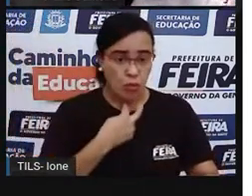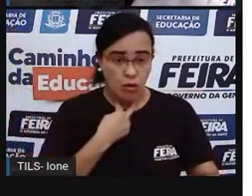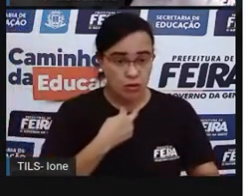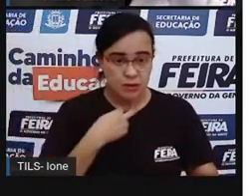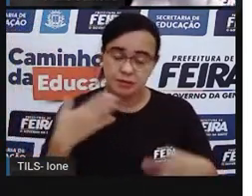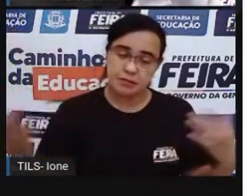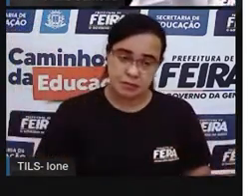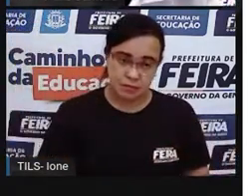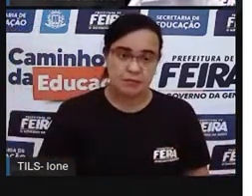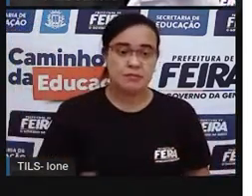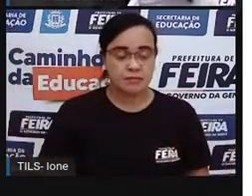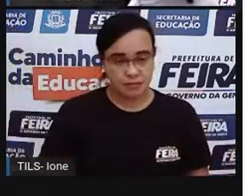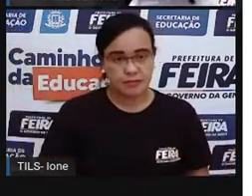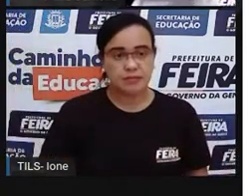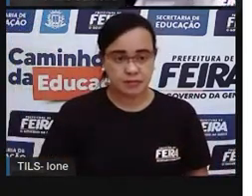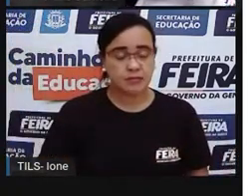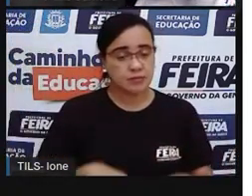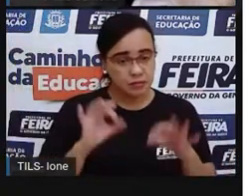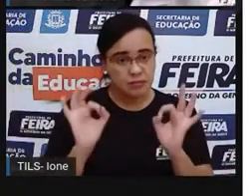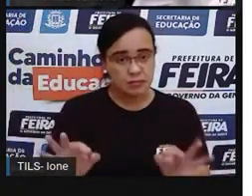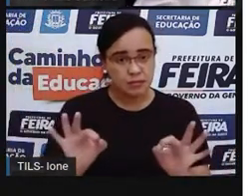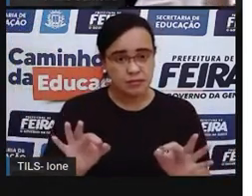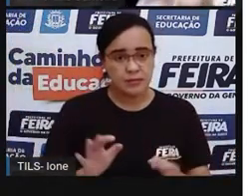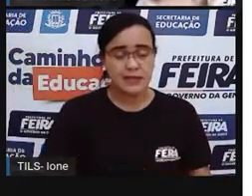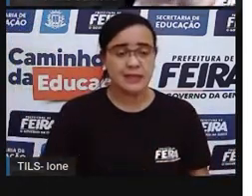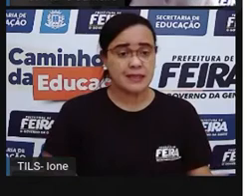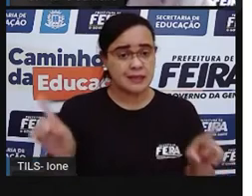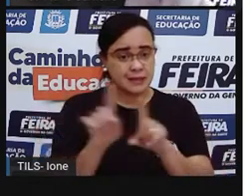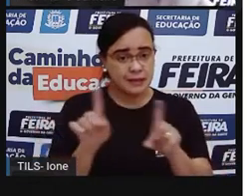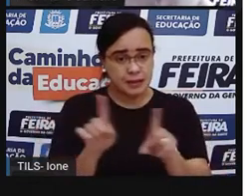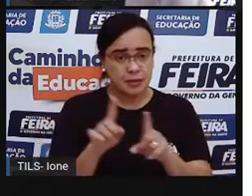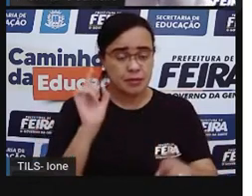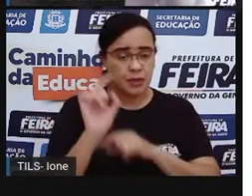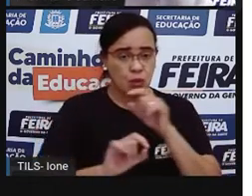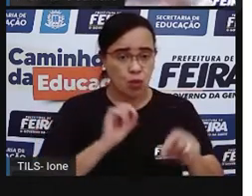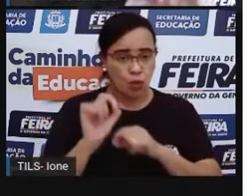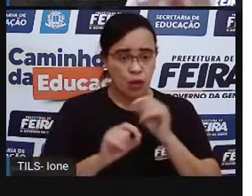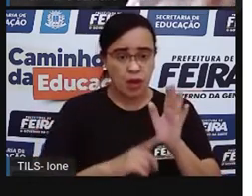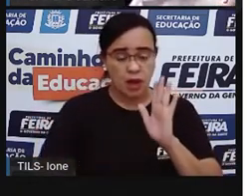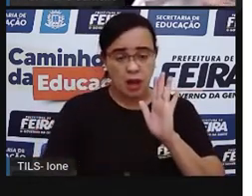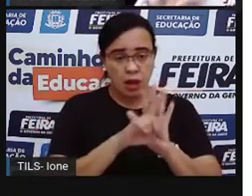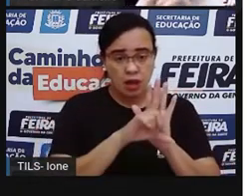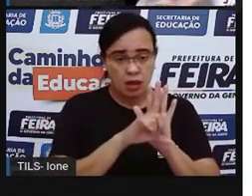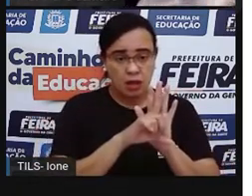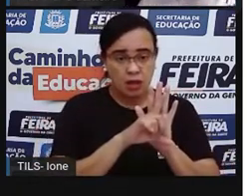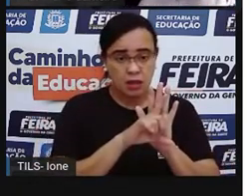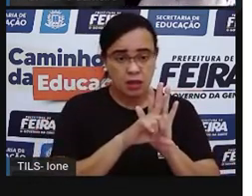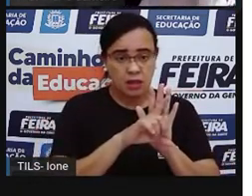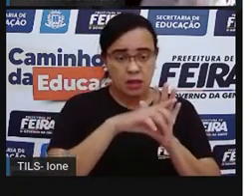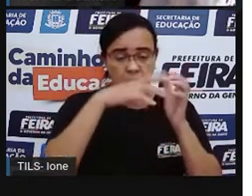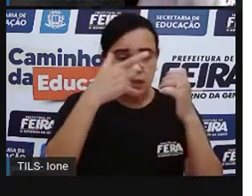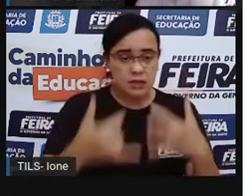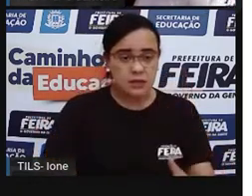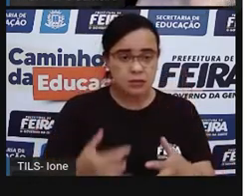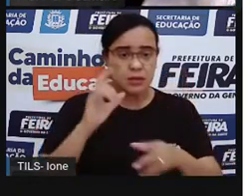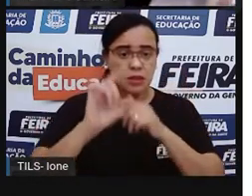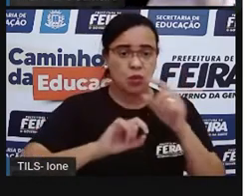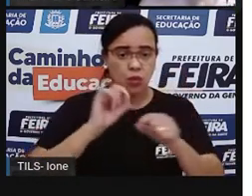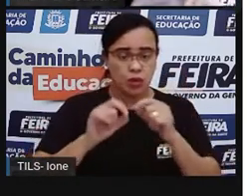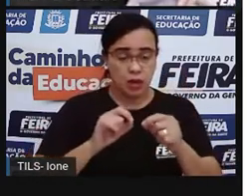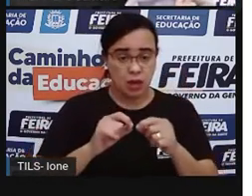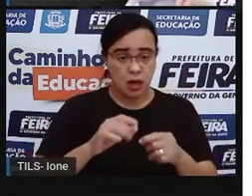não pode se casar, tá certo? Também, nessas leis, tem dizendo que a criança não pode